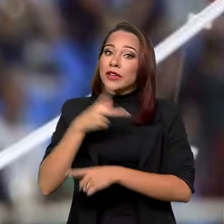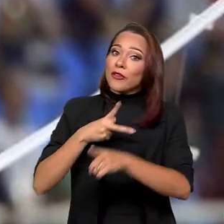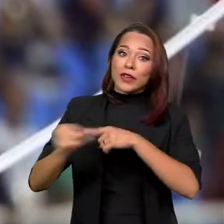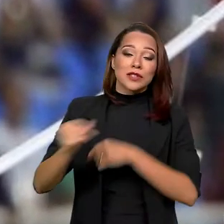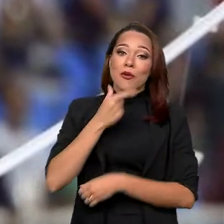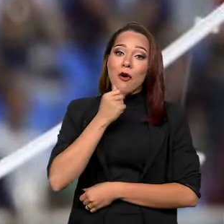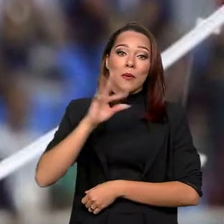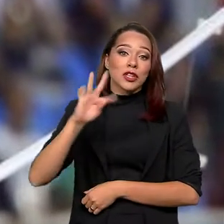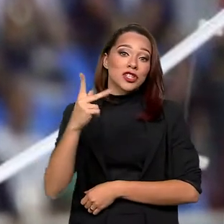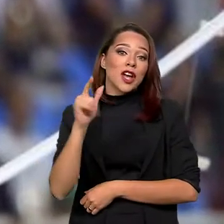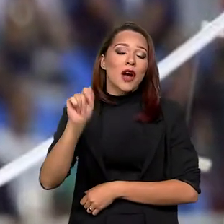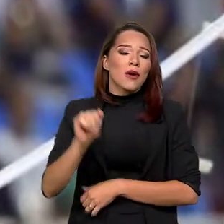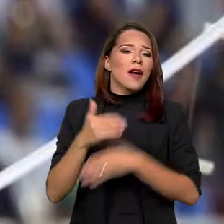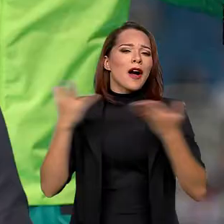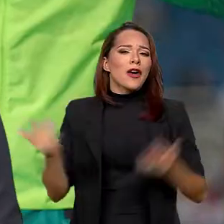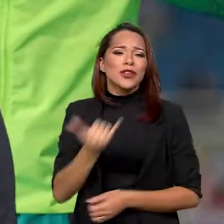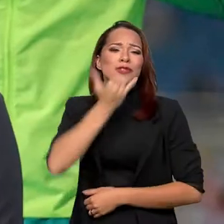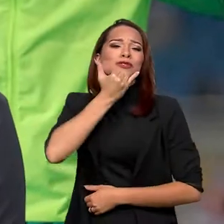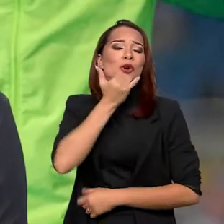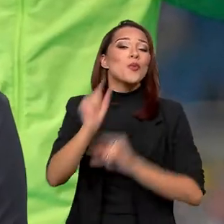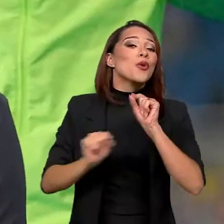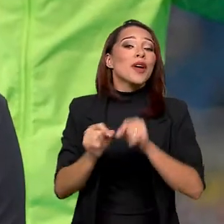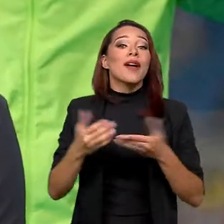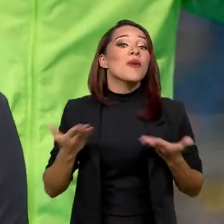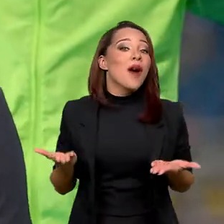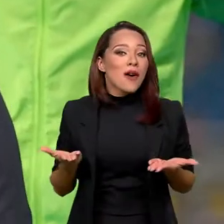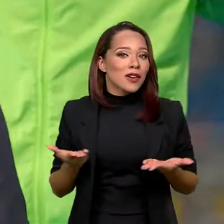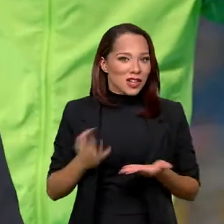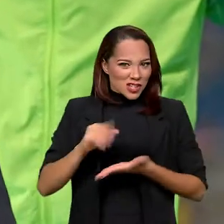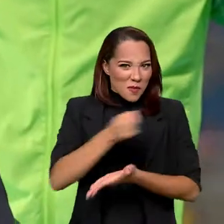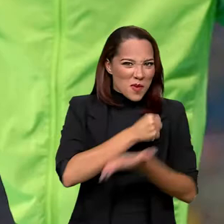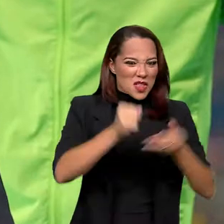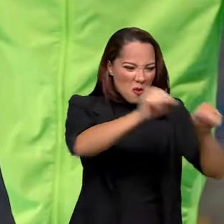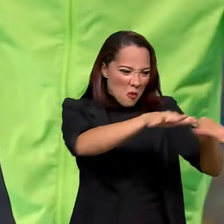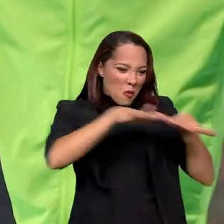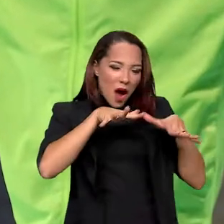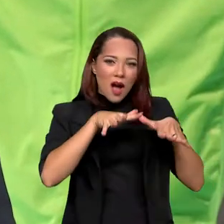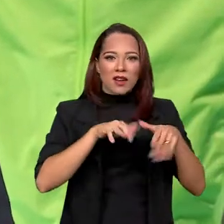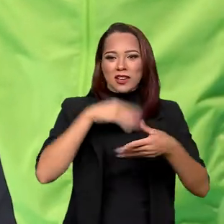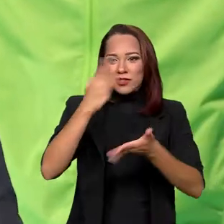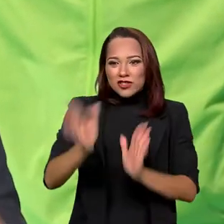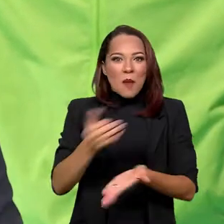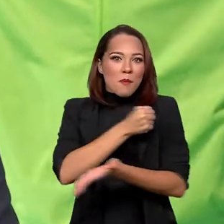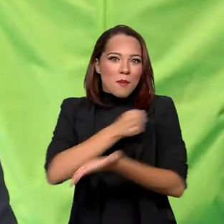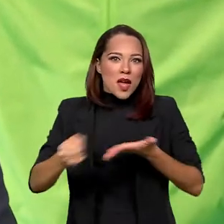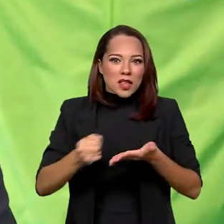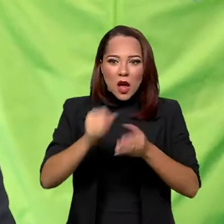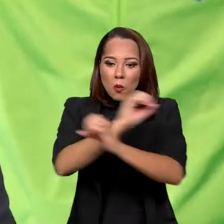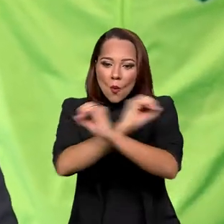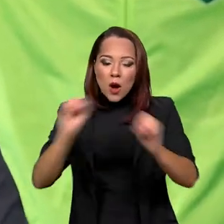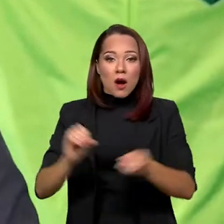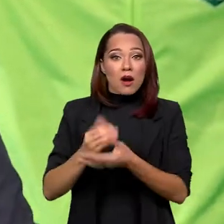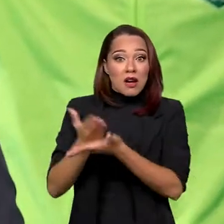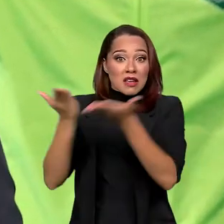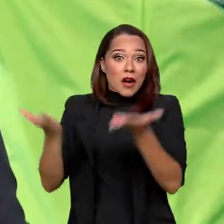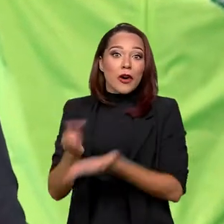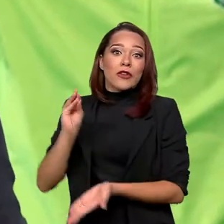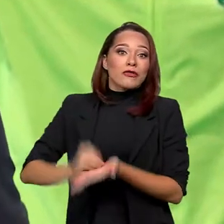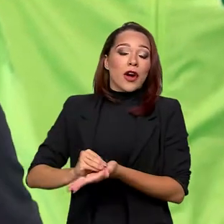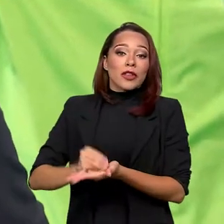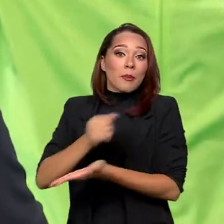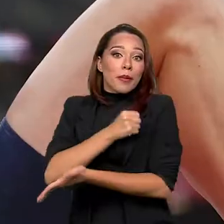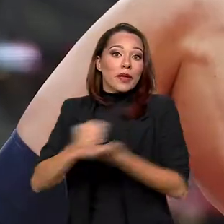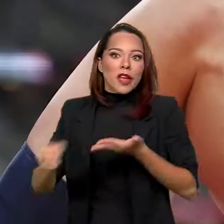Quero ver qual que vai ser a desculpa do cara agora. Já perdeu com público contra, já perdeu sem público e agora só falta perder com